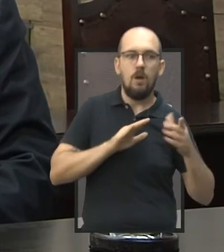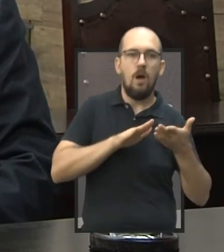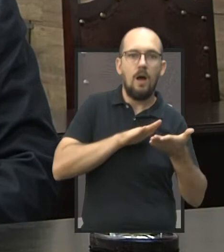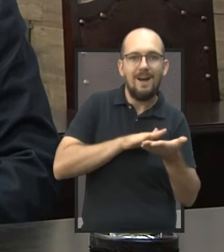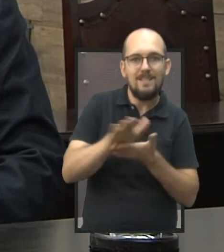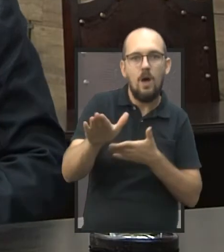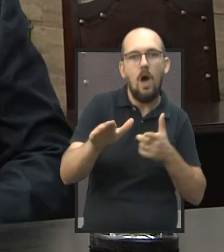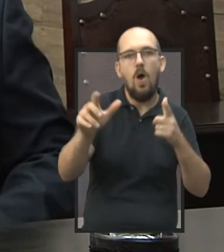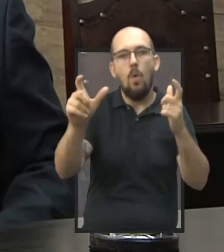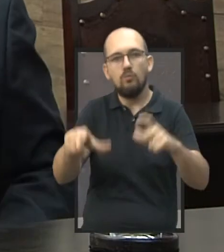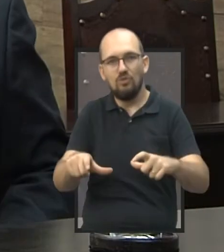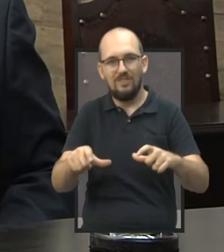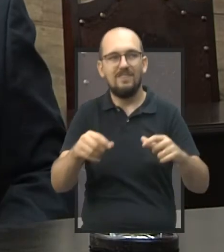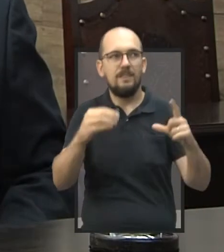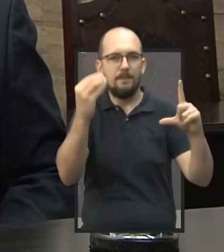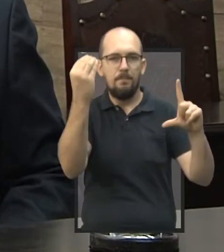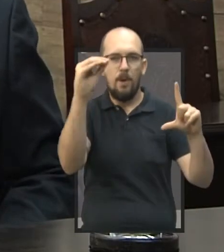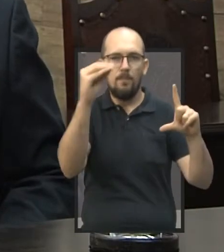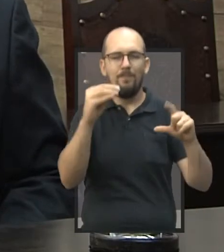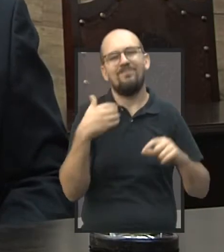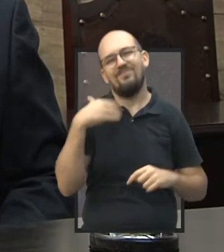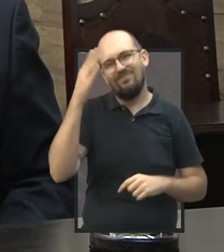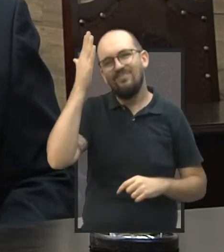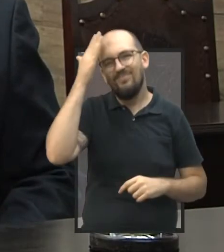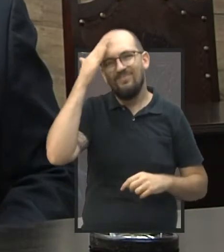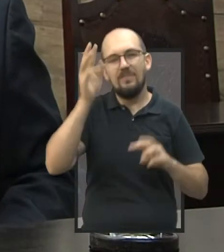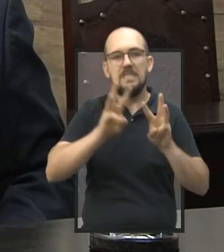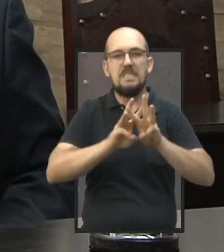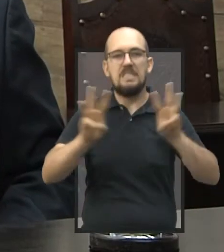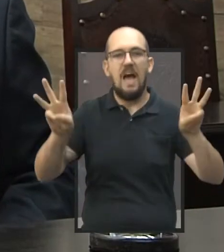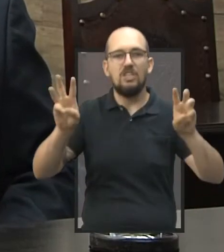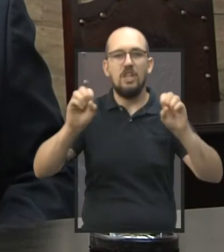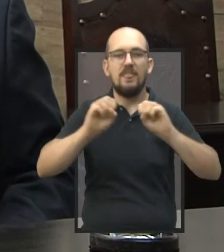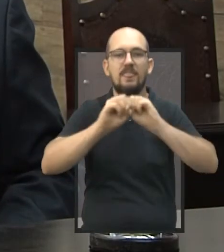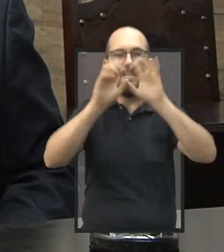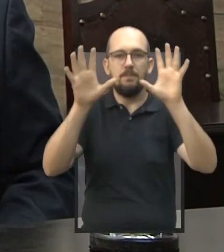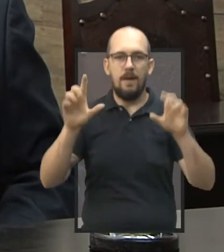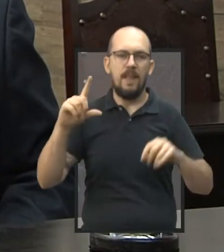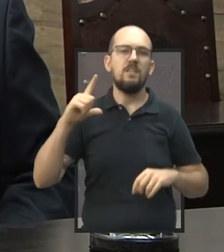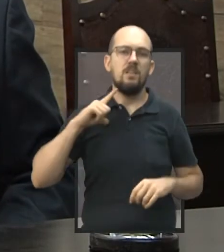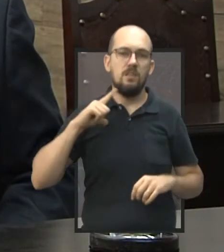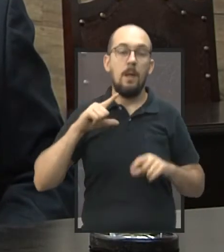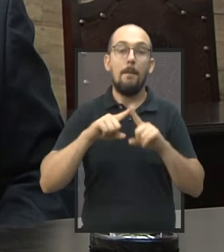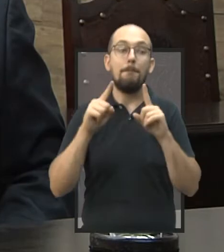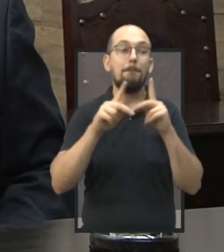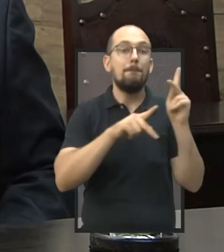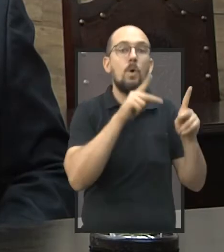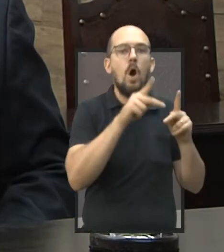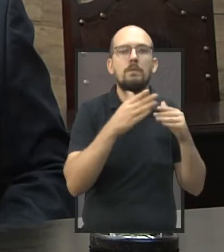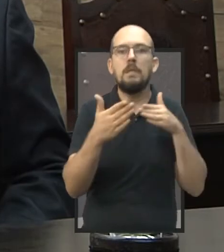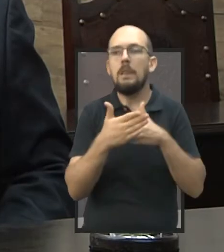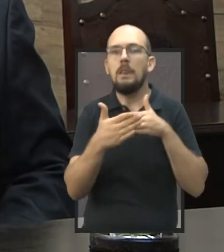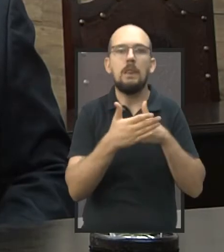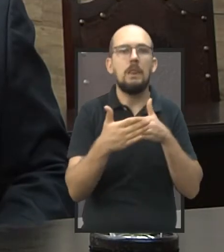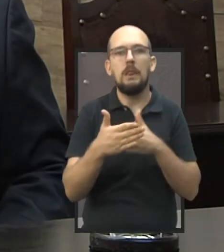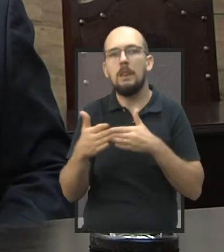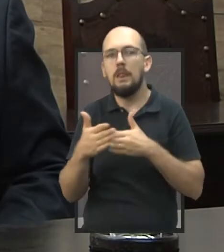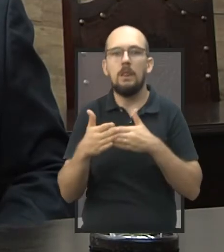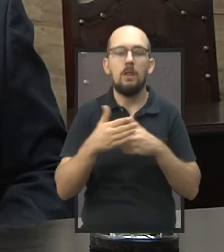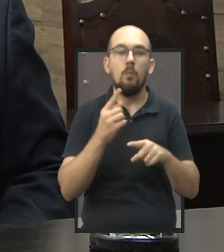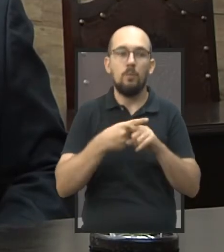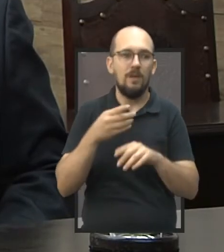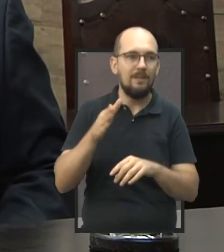foi gasto. Eu sei que a gente pode ter esse acesso no site da transparência, mas isso dificulta um pouco do público ter esse acesso, é um